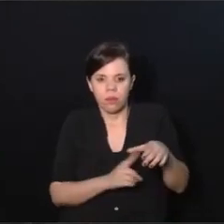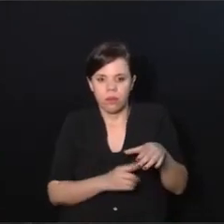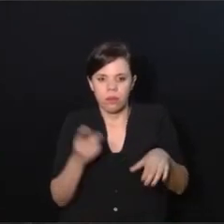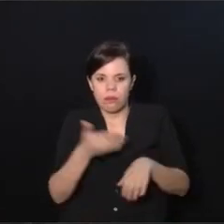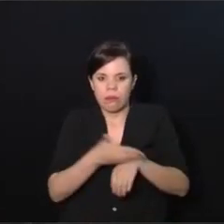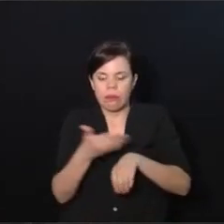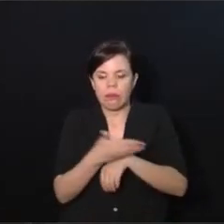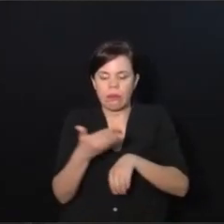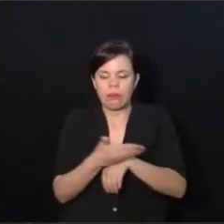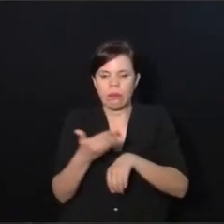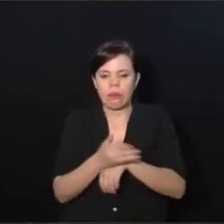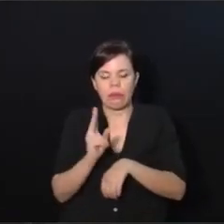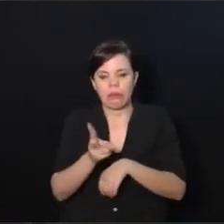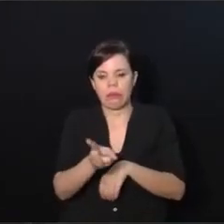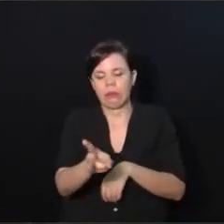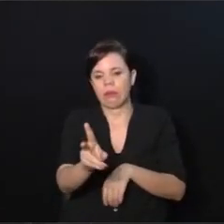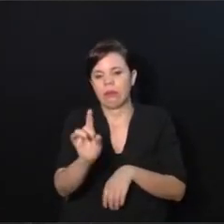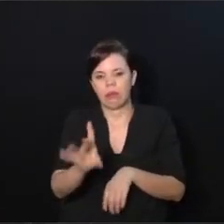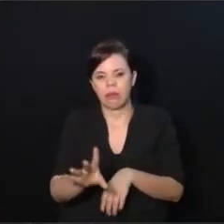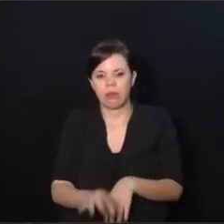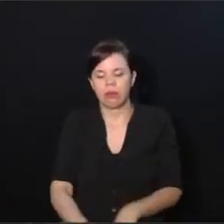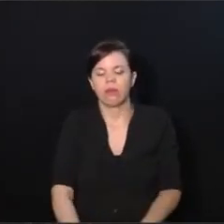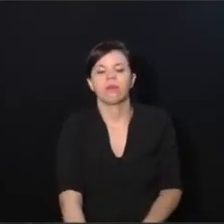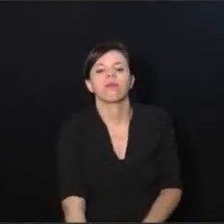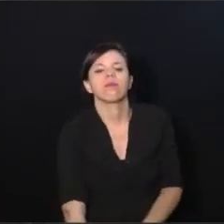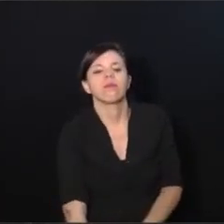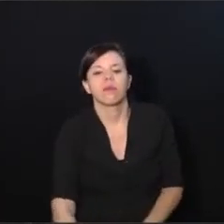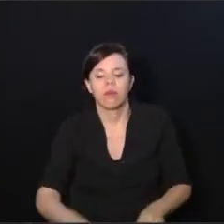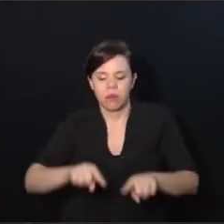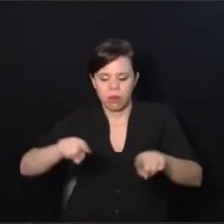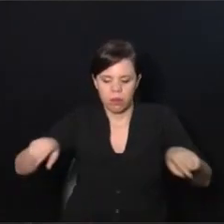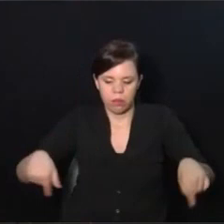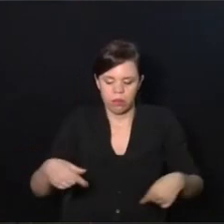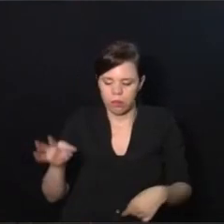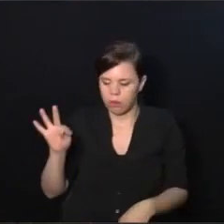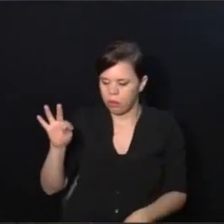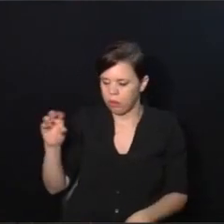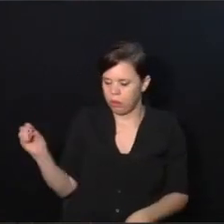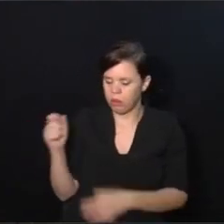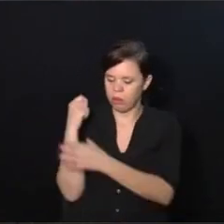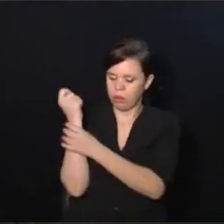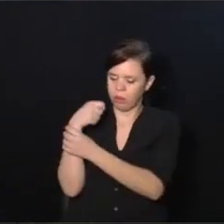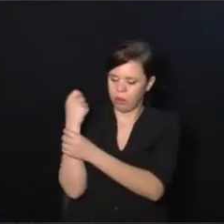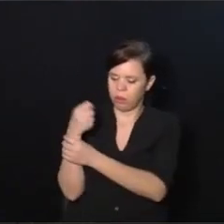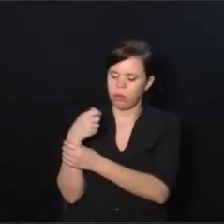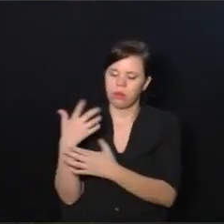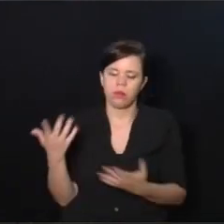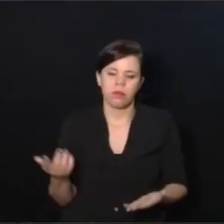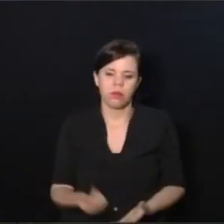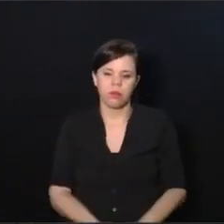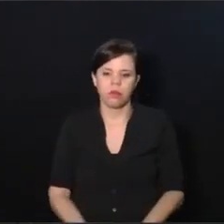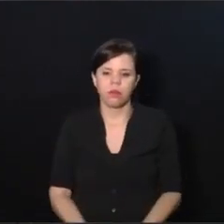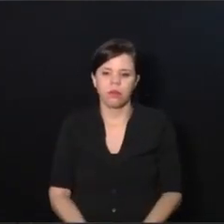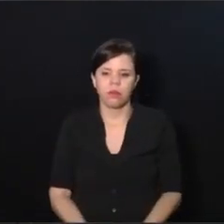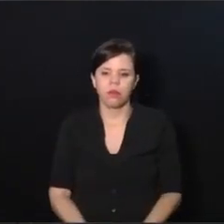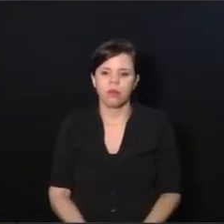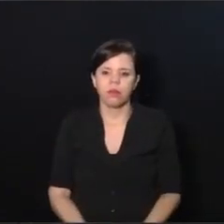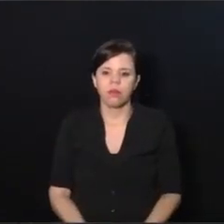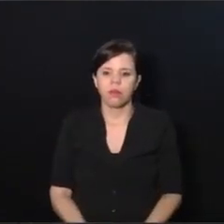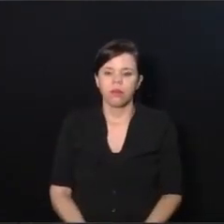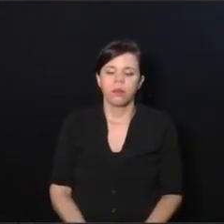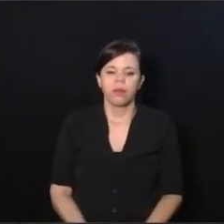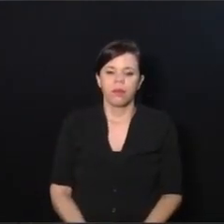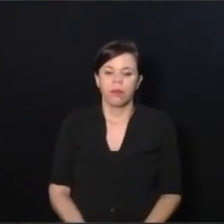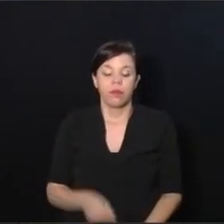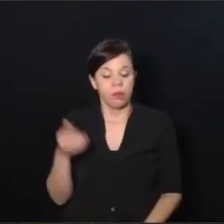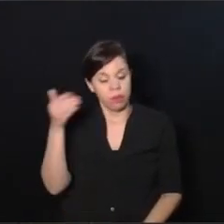reabilitação, de um... Não sei nem como é que se chama, uma sala de um ATO, uma sala de uma físio. Eu esqueci. Mas a gente tem que ir ali,